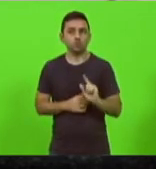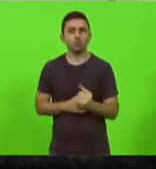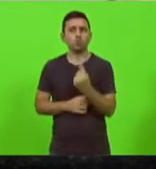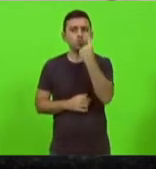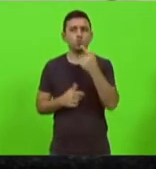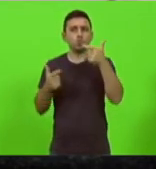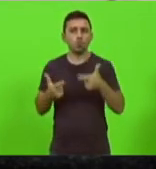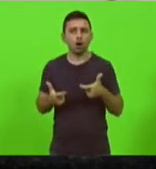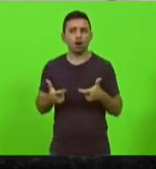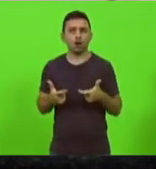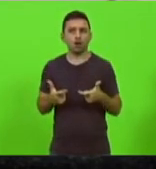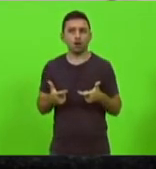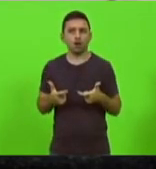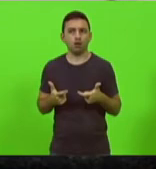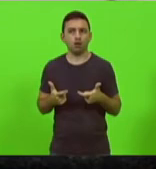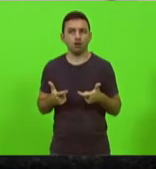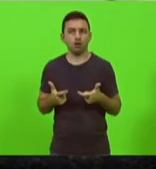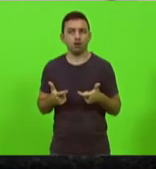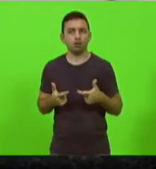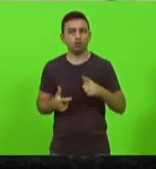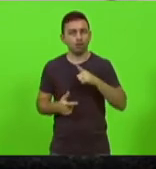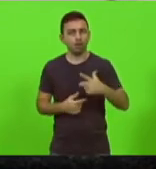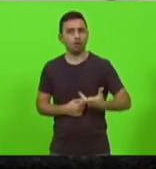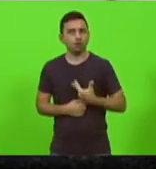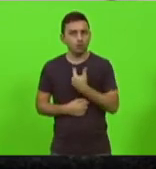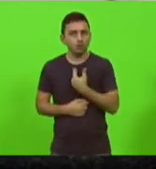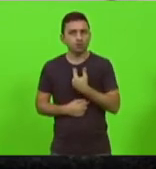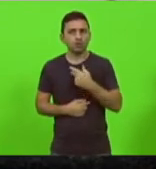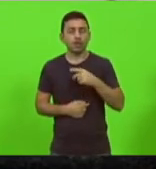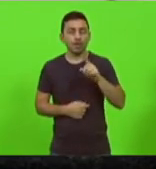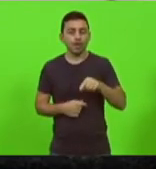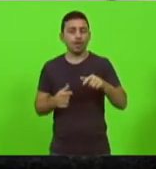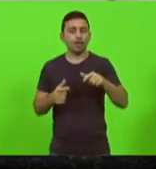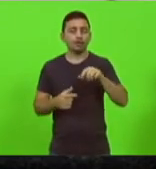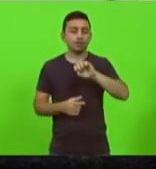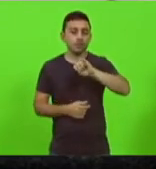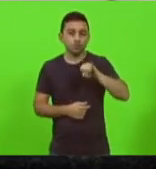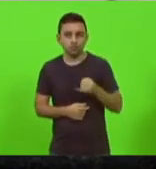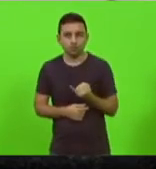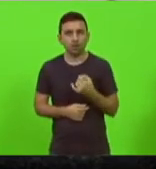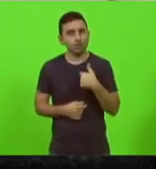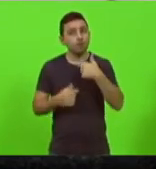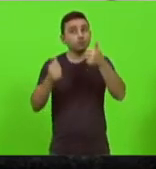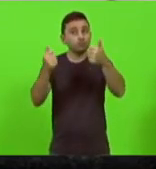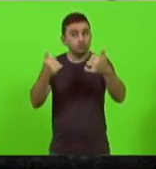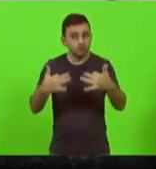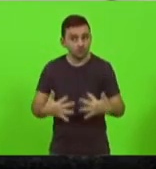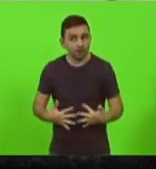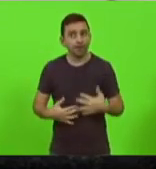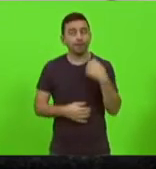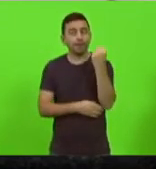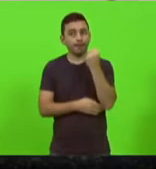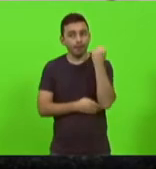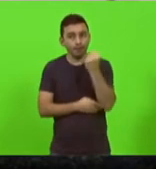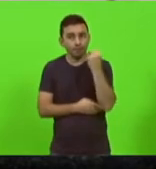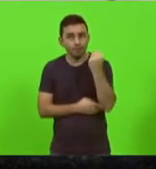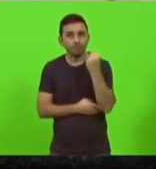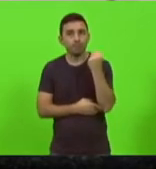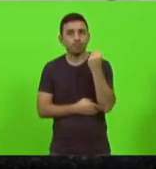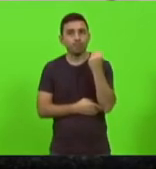operar era no hospital regional de São José expliquei para ele a gravidade da situação